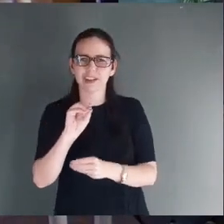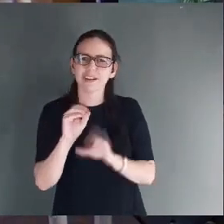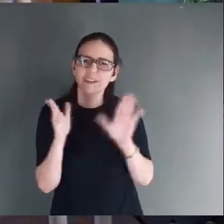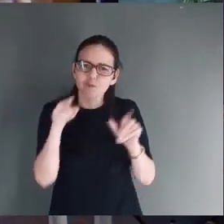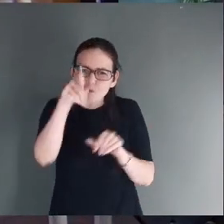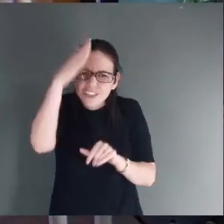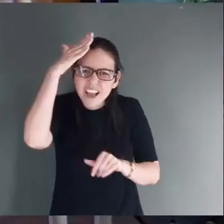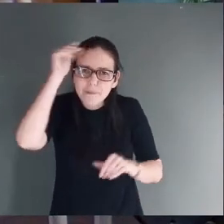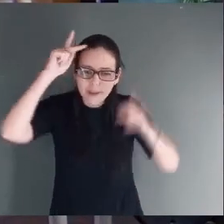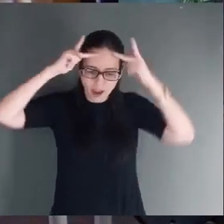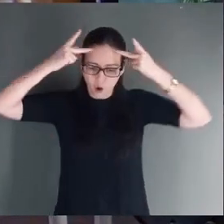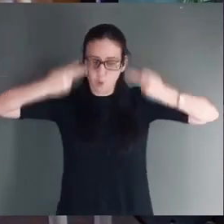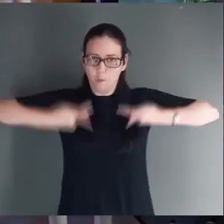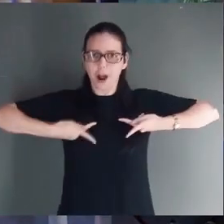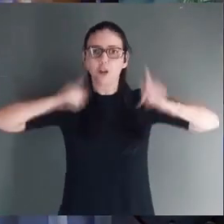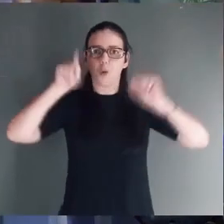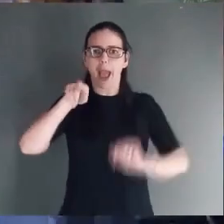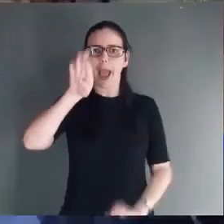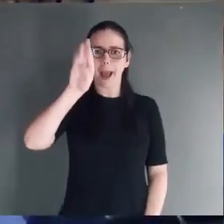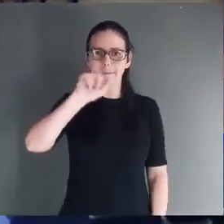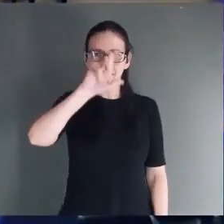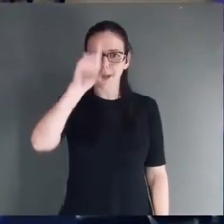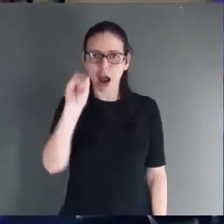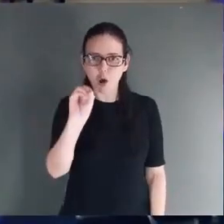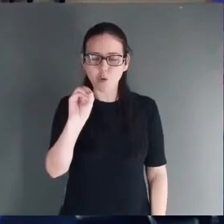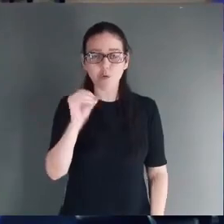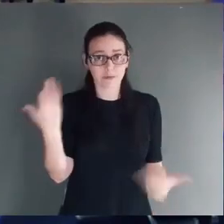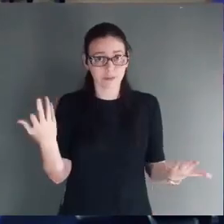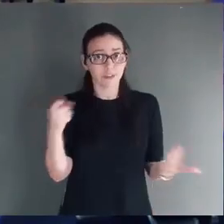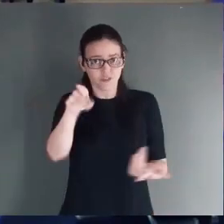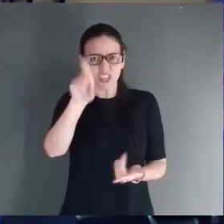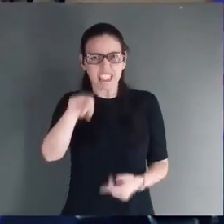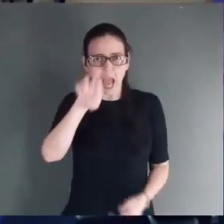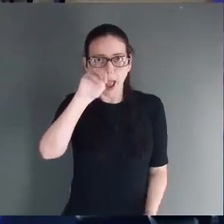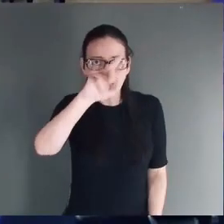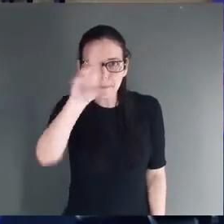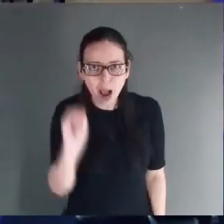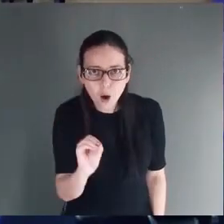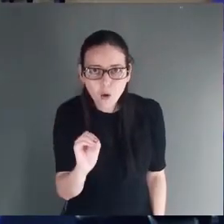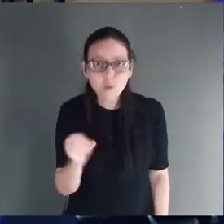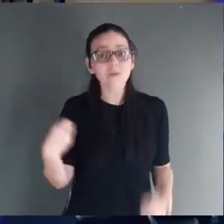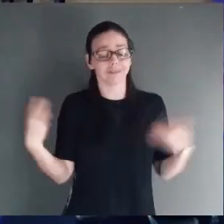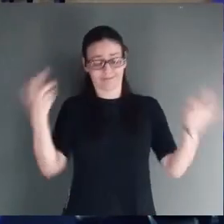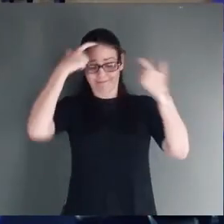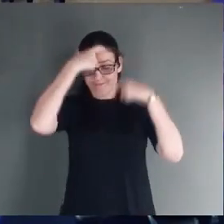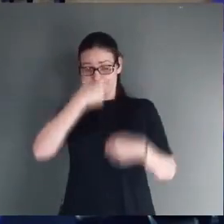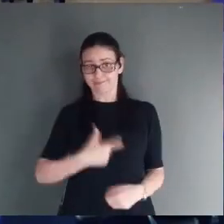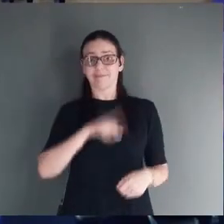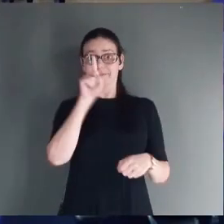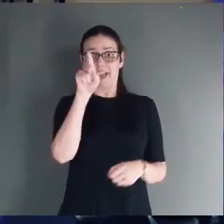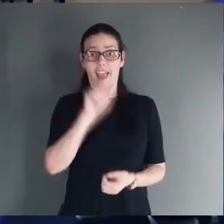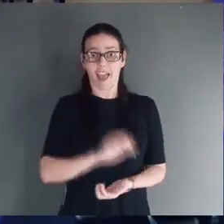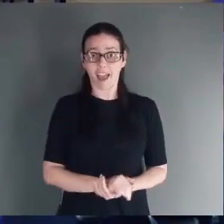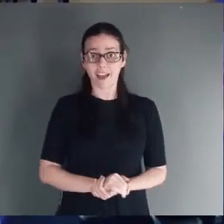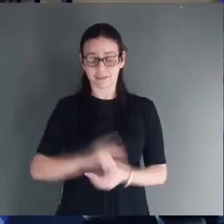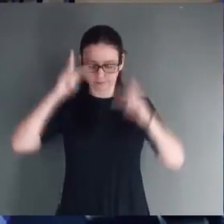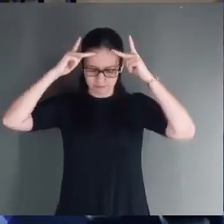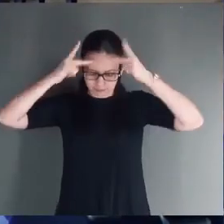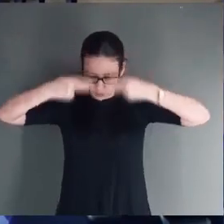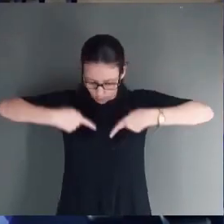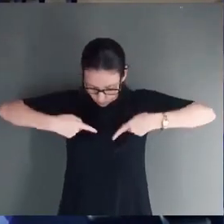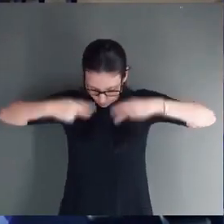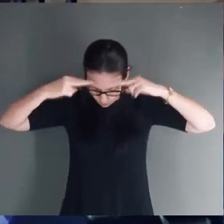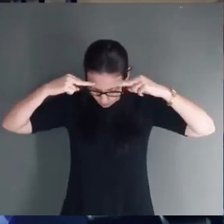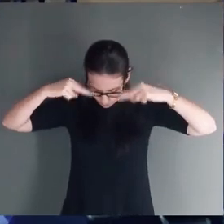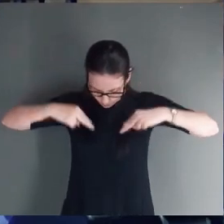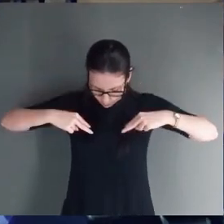Tem improvável aqui? Alguém improvável aqui? Alguém inadequado aqui? Quando você olha para você, você fala, meu